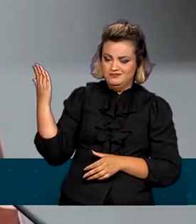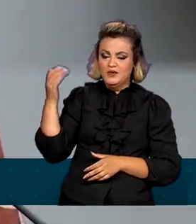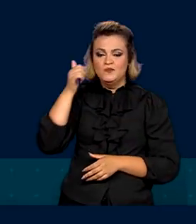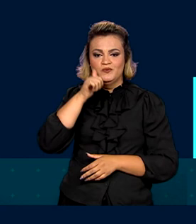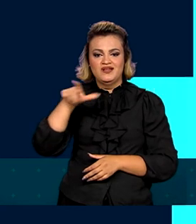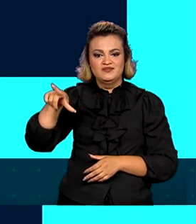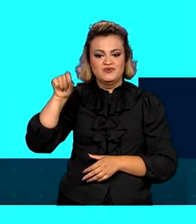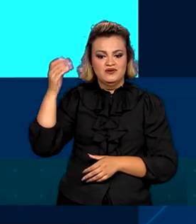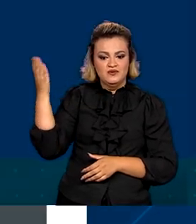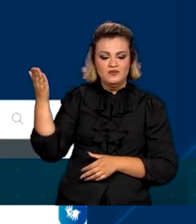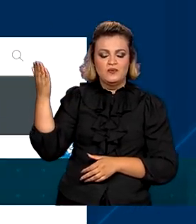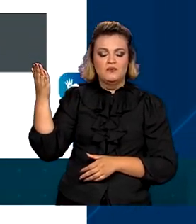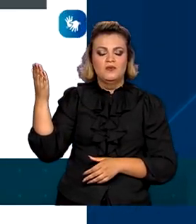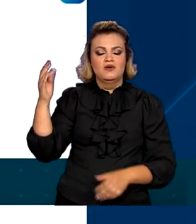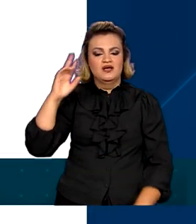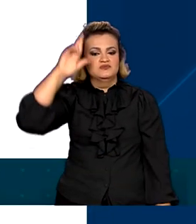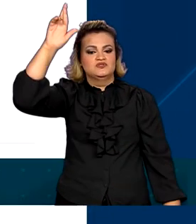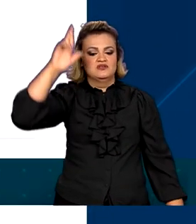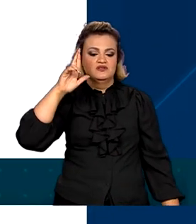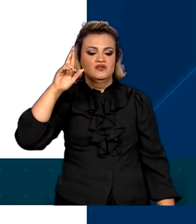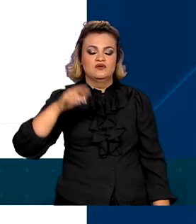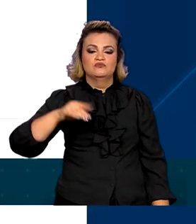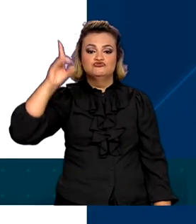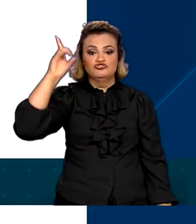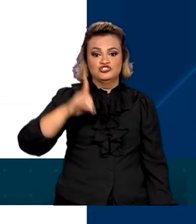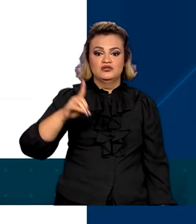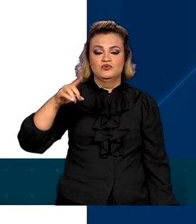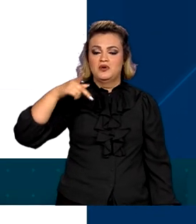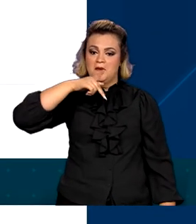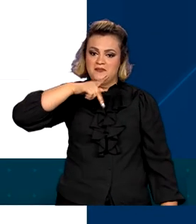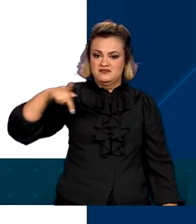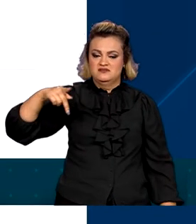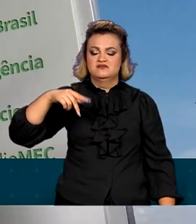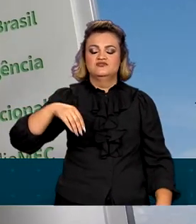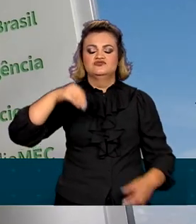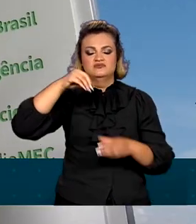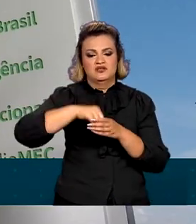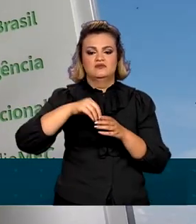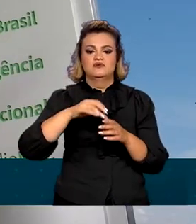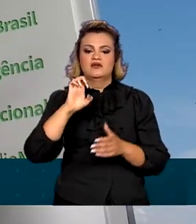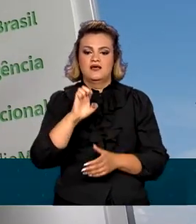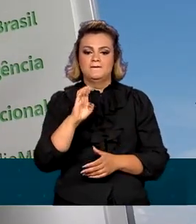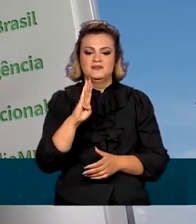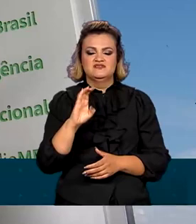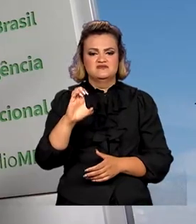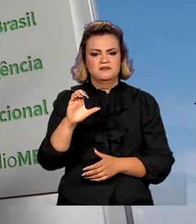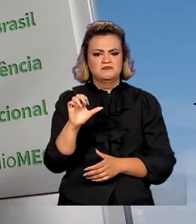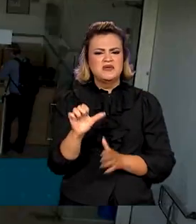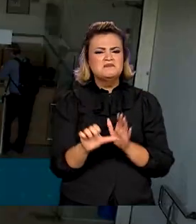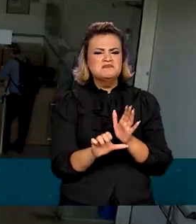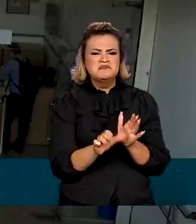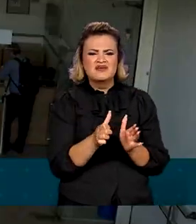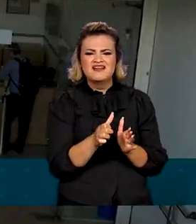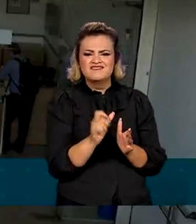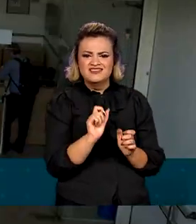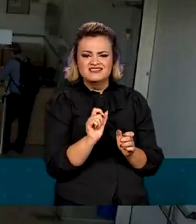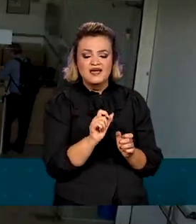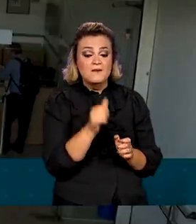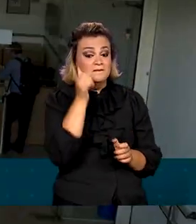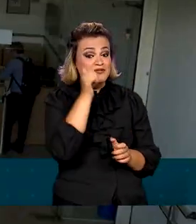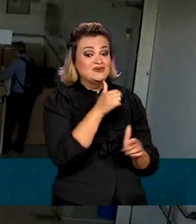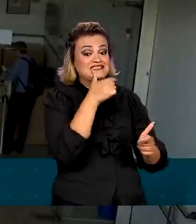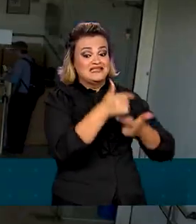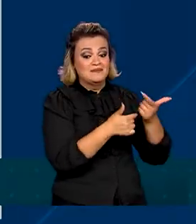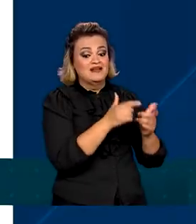Cariane Costa para ocupar o cargo de diretora-presidenta da EBC. É a primeira vez que uma pessoa do quadro assume